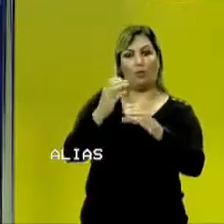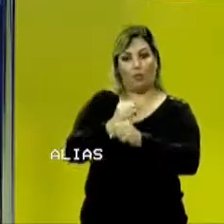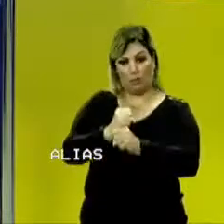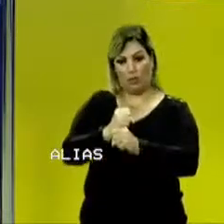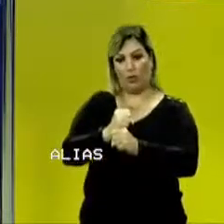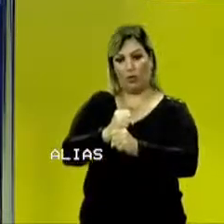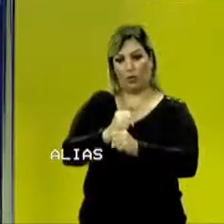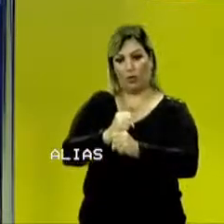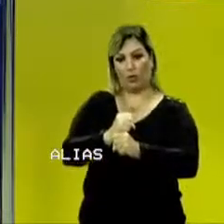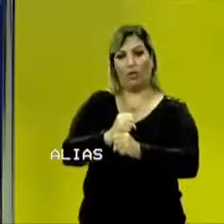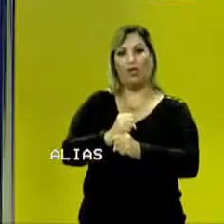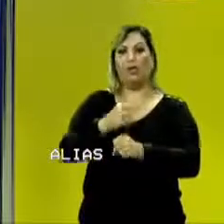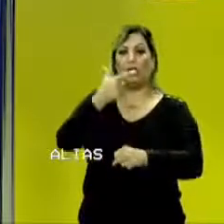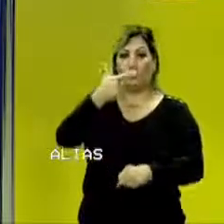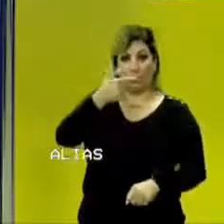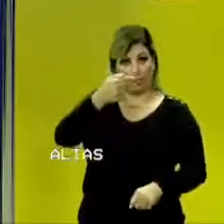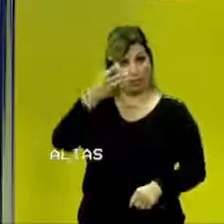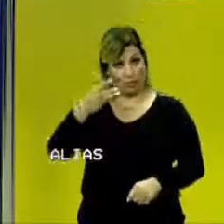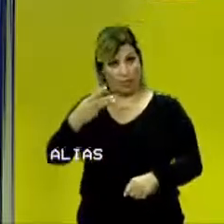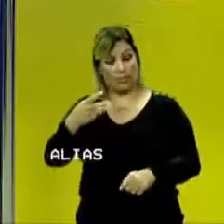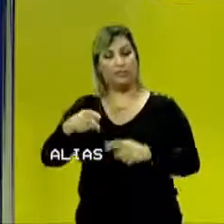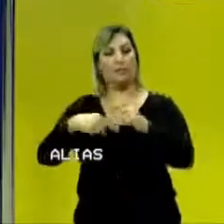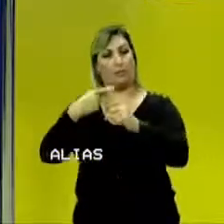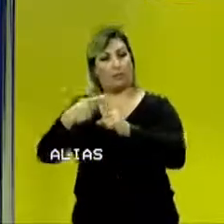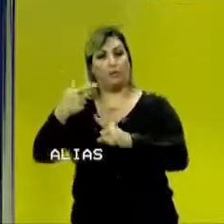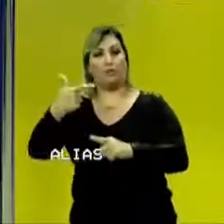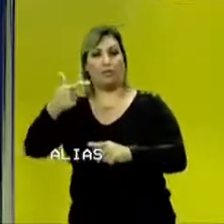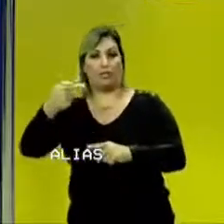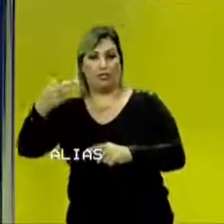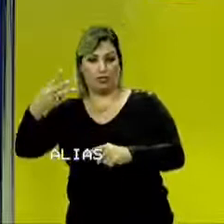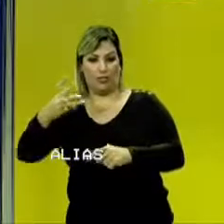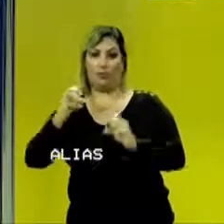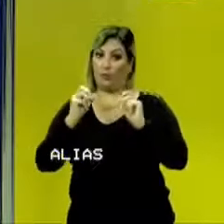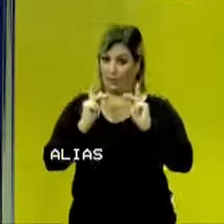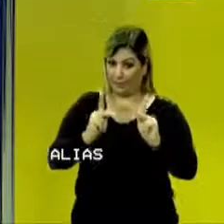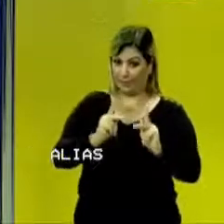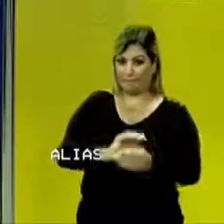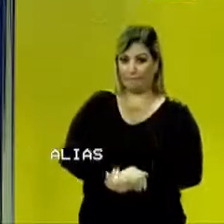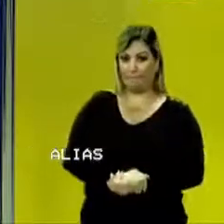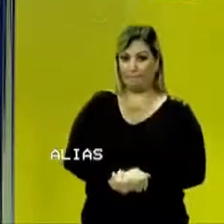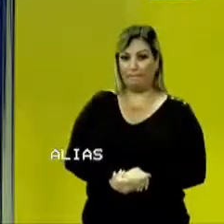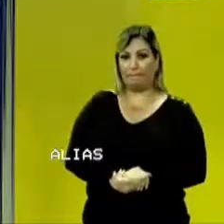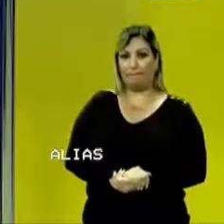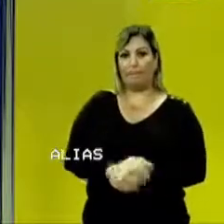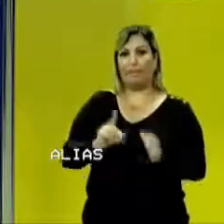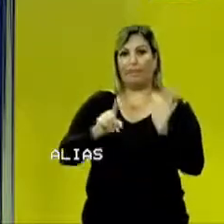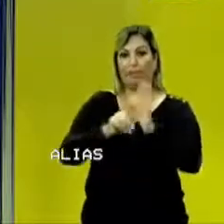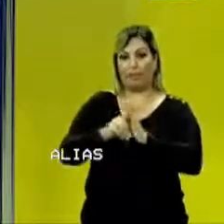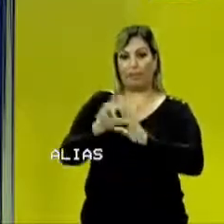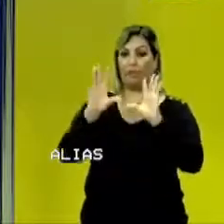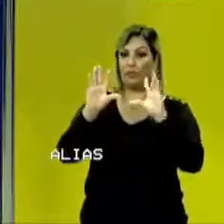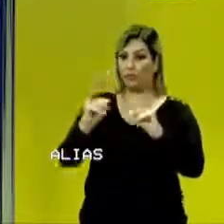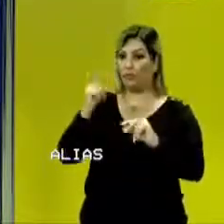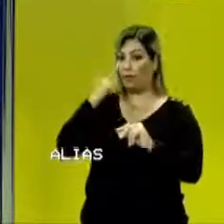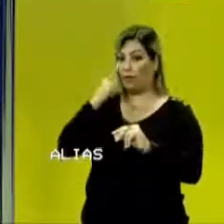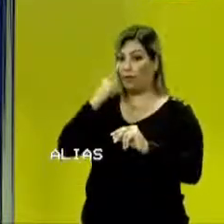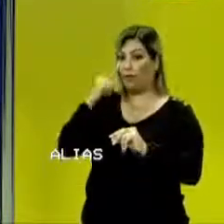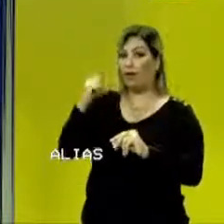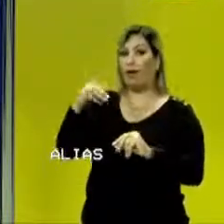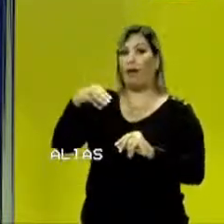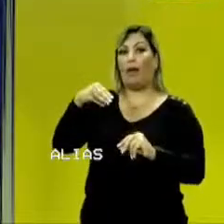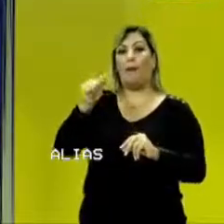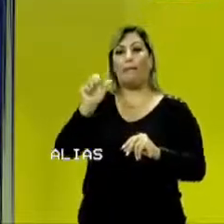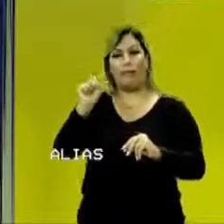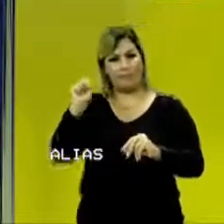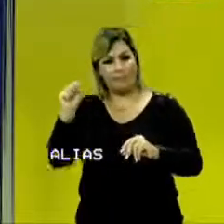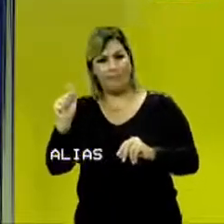soma com 273, com 273, ok? Uma segunda questão para fechar. Certa massa de